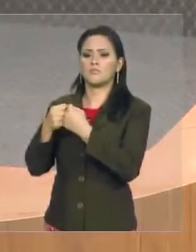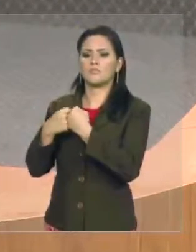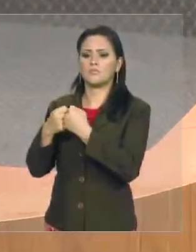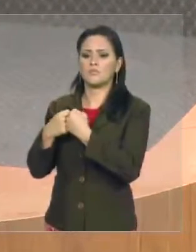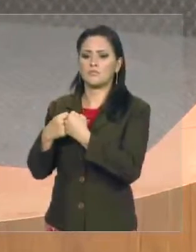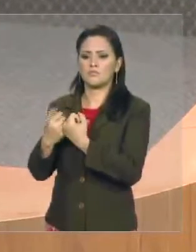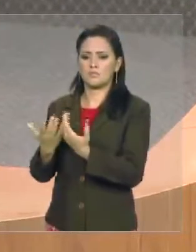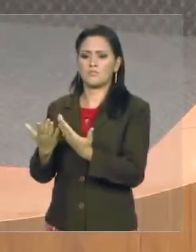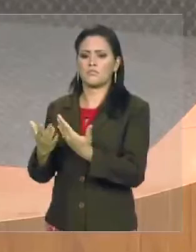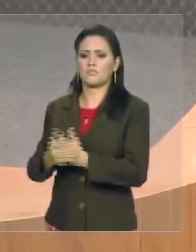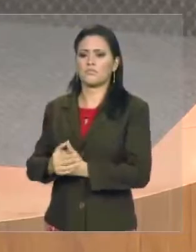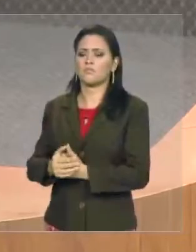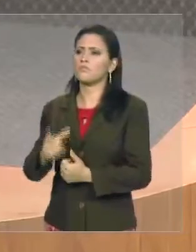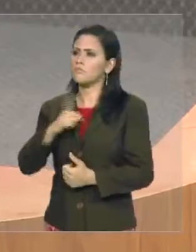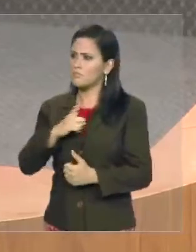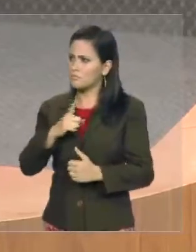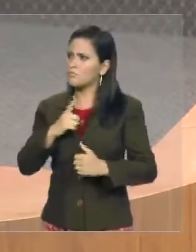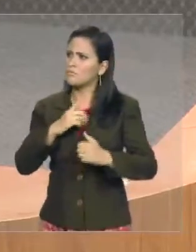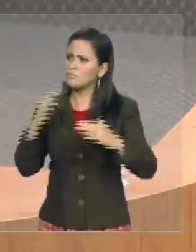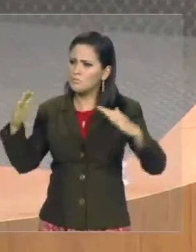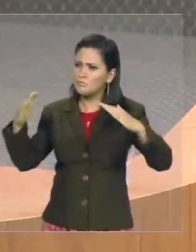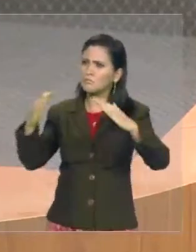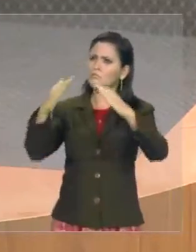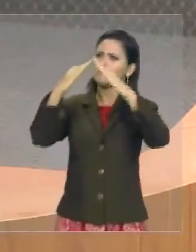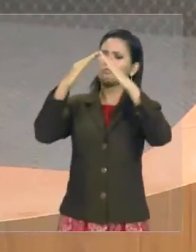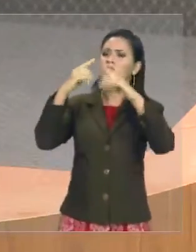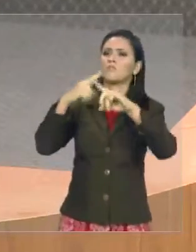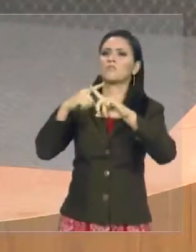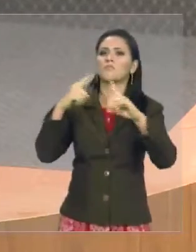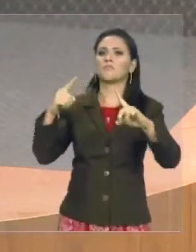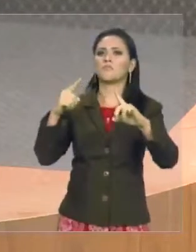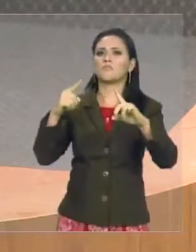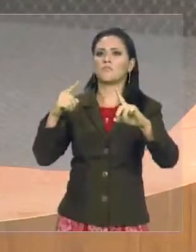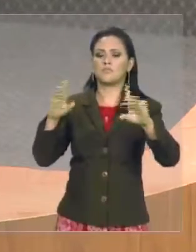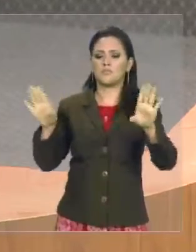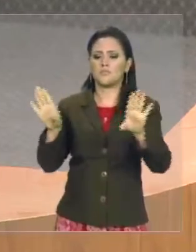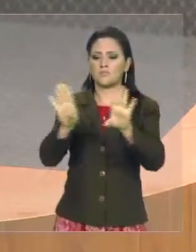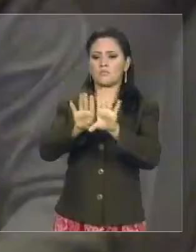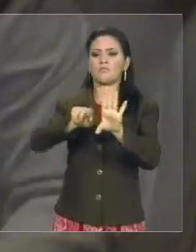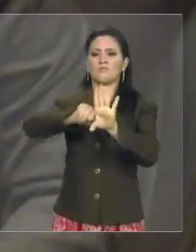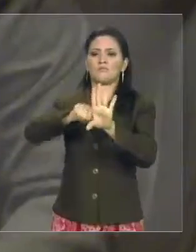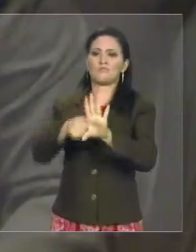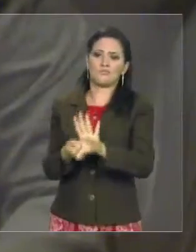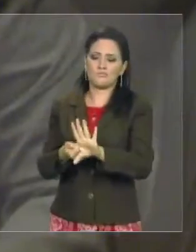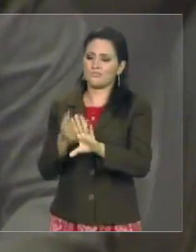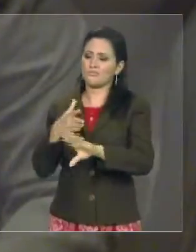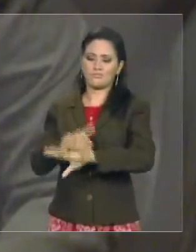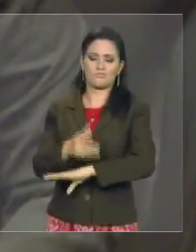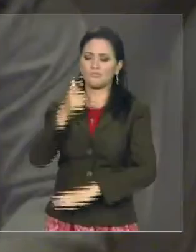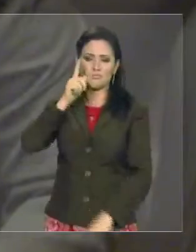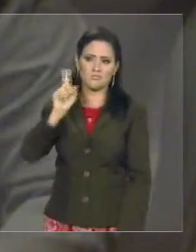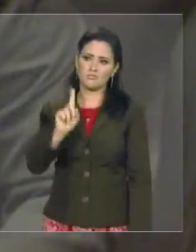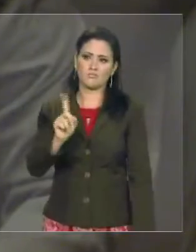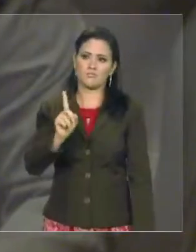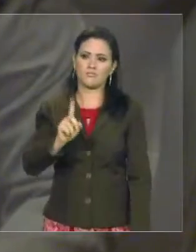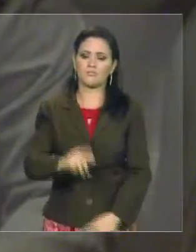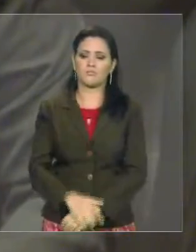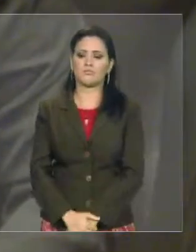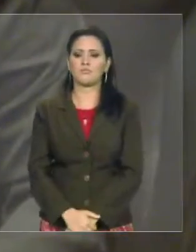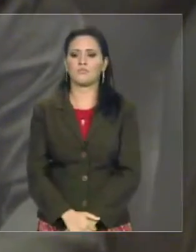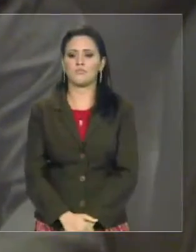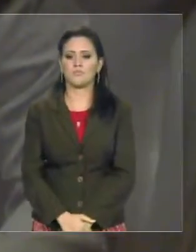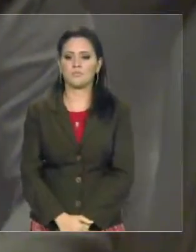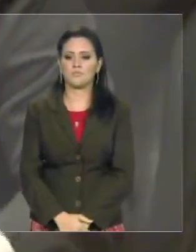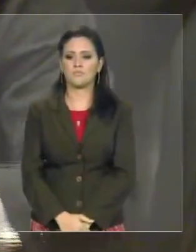nem abrir o portão para que sejam atendidos, ou permanecer para a tenda, não fazem isso. E vossa excelência, estou com um assunto, pertinente, que é isso,